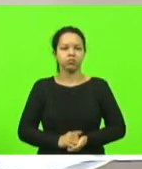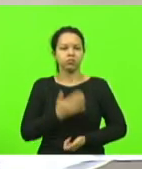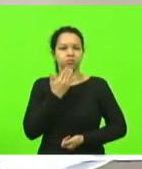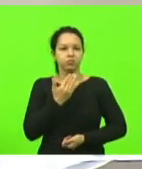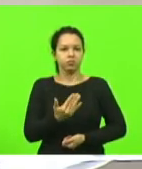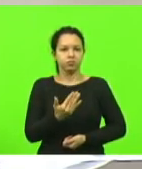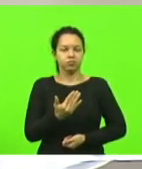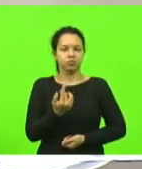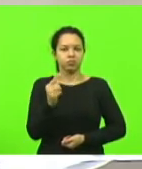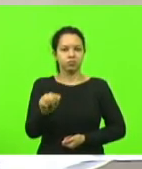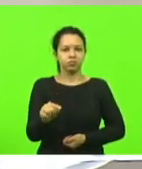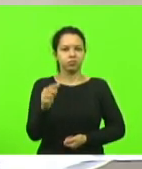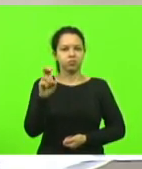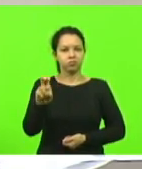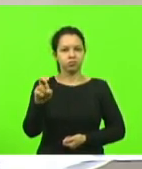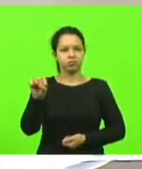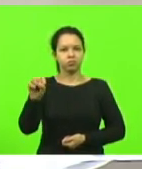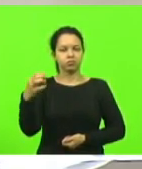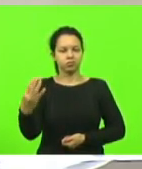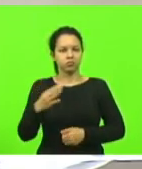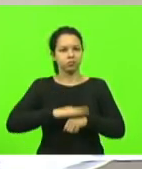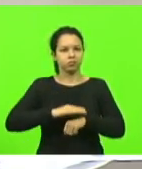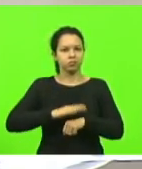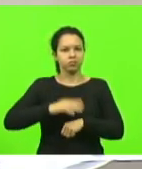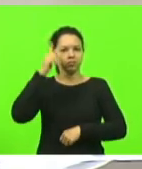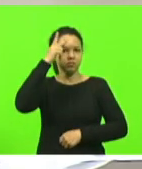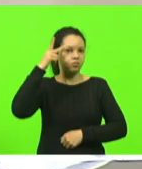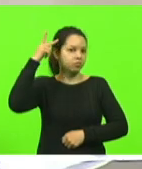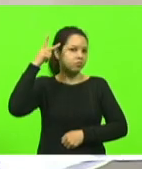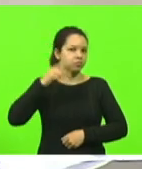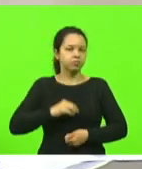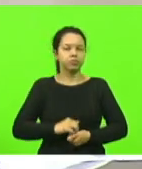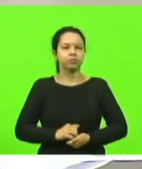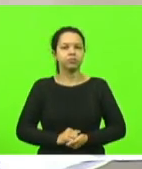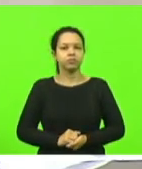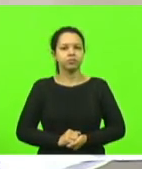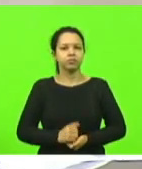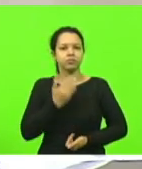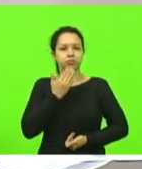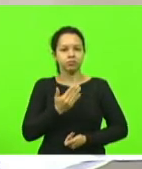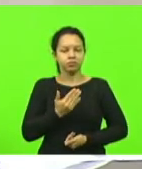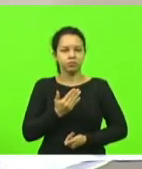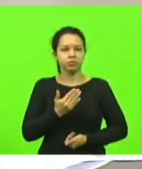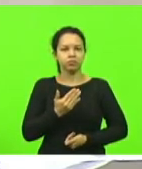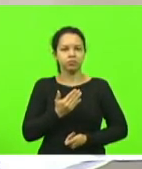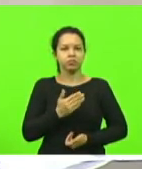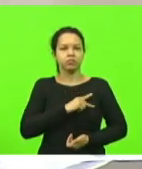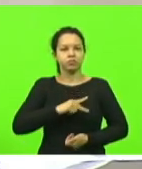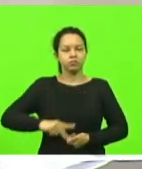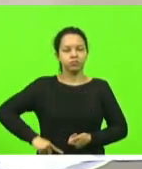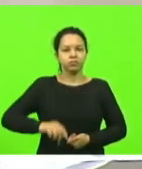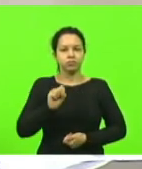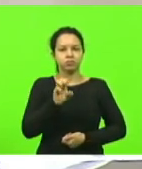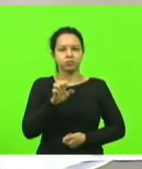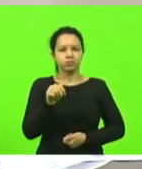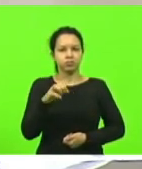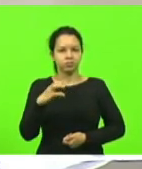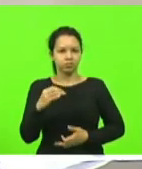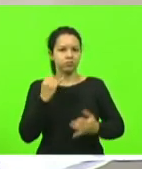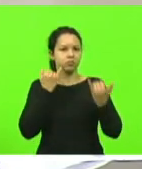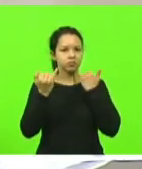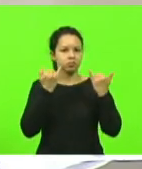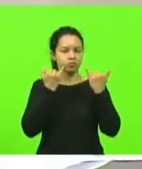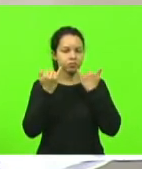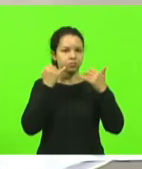número 1584, deputada Paulinha, solicitando ao presidente da SIASC informações acerca dos